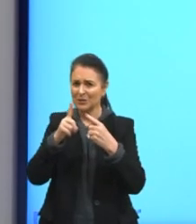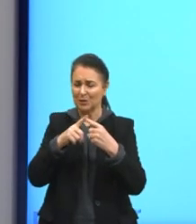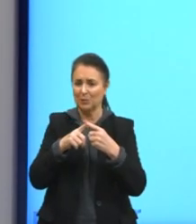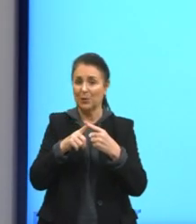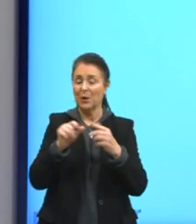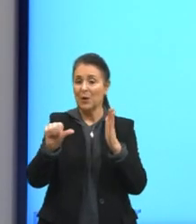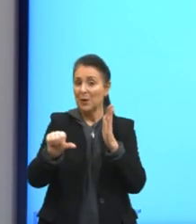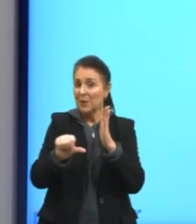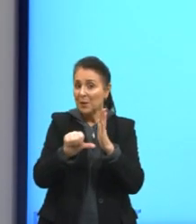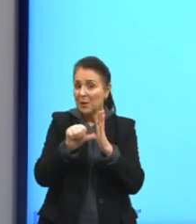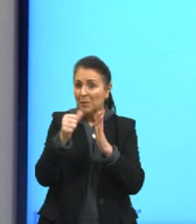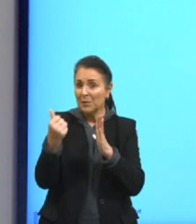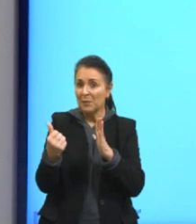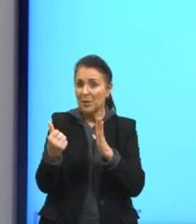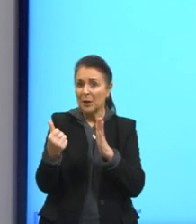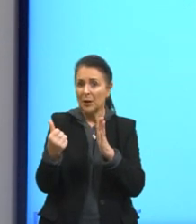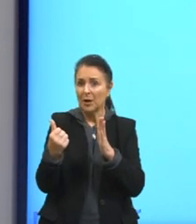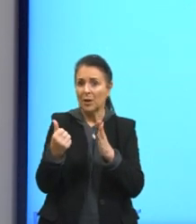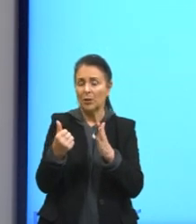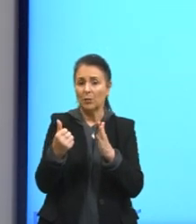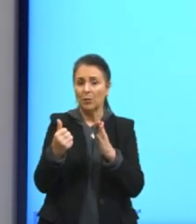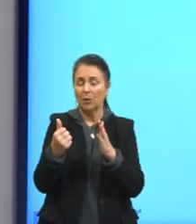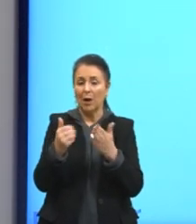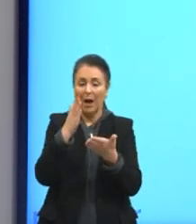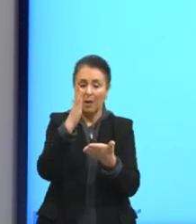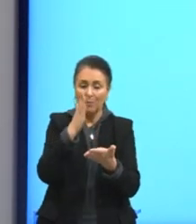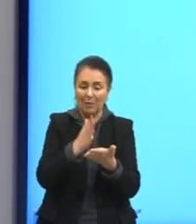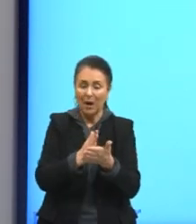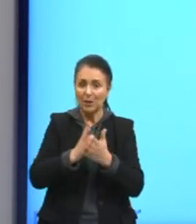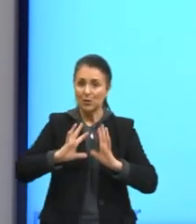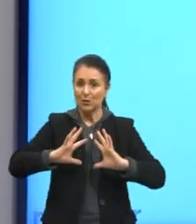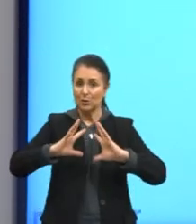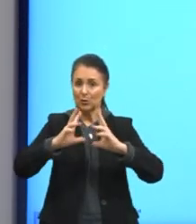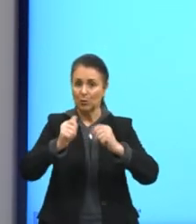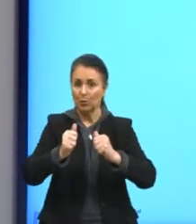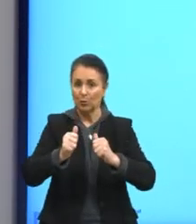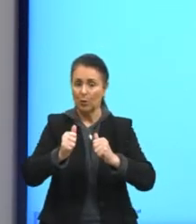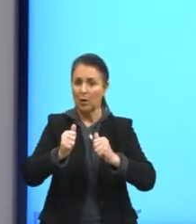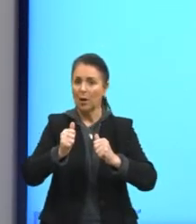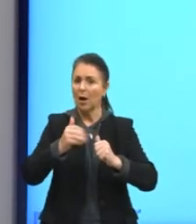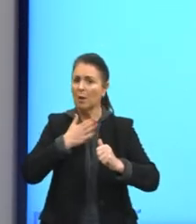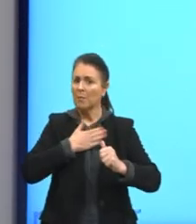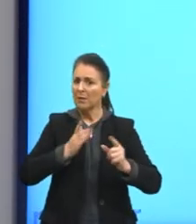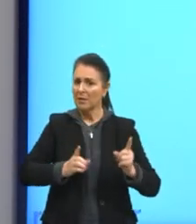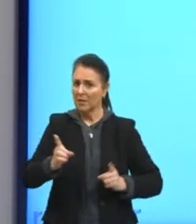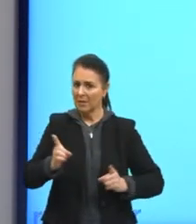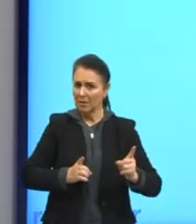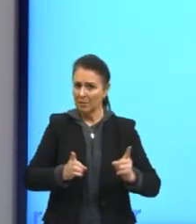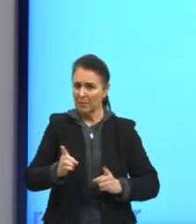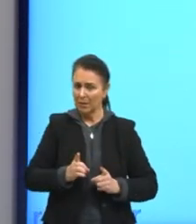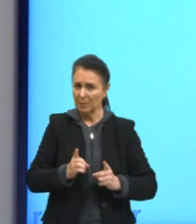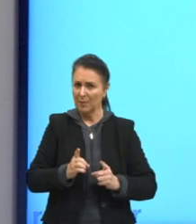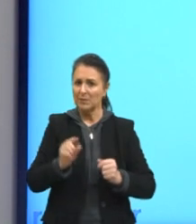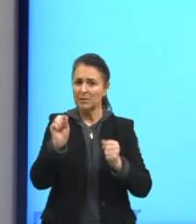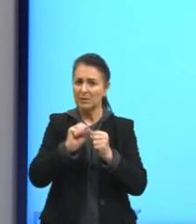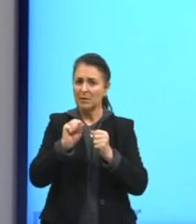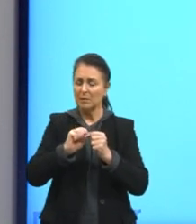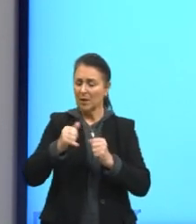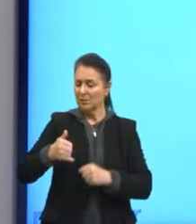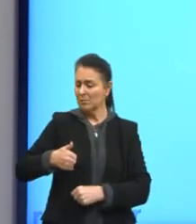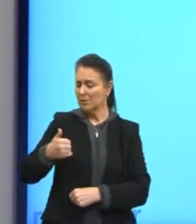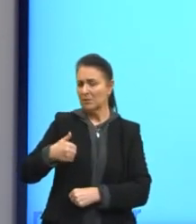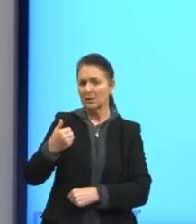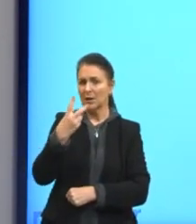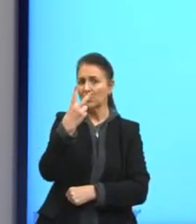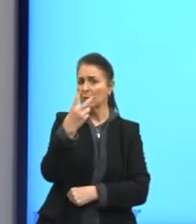Primeiro, a parte pelo todo. Minha prima completou 20 primaveras. Primavera é